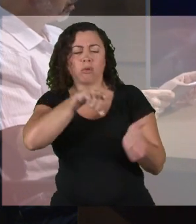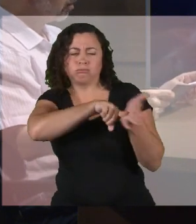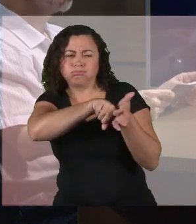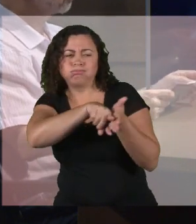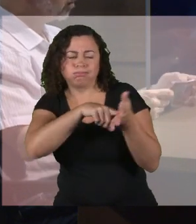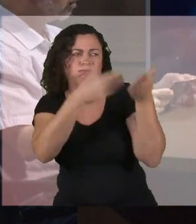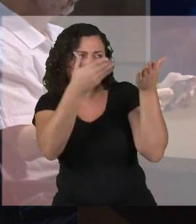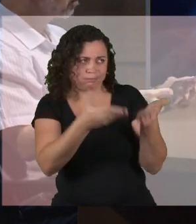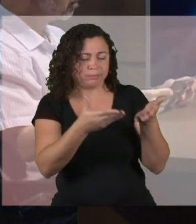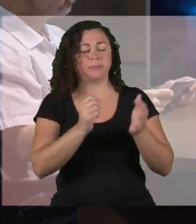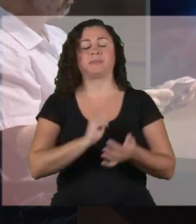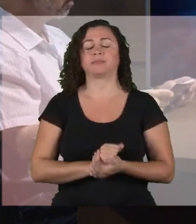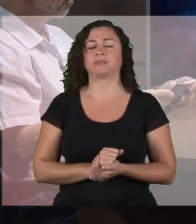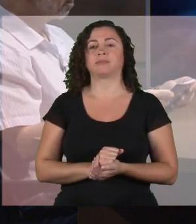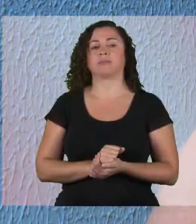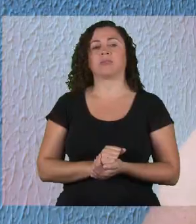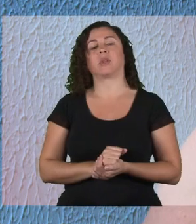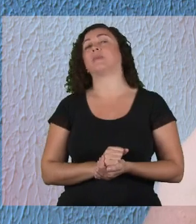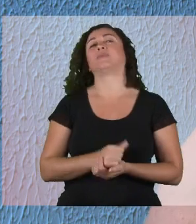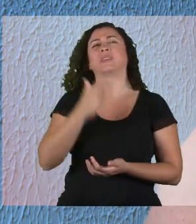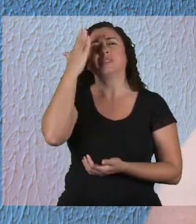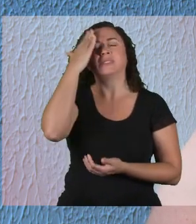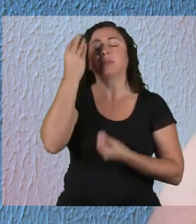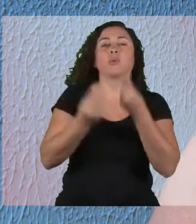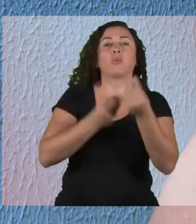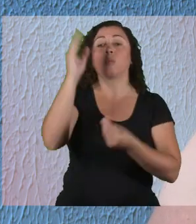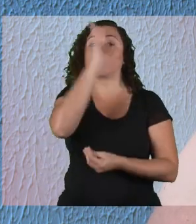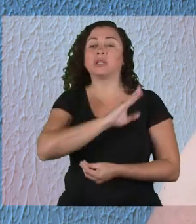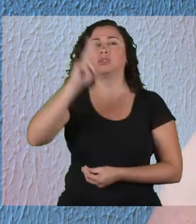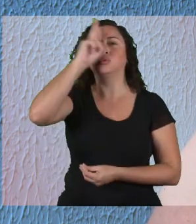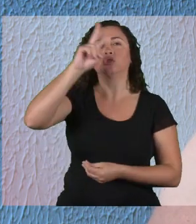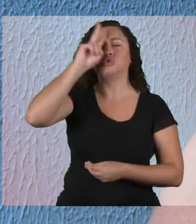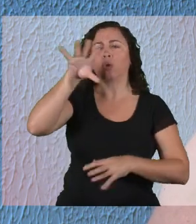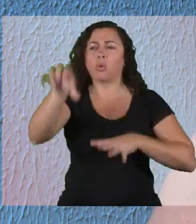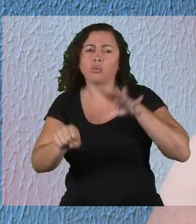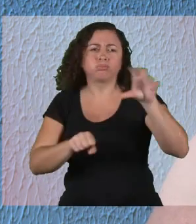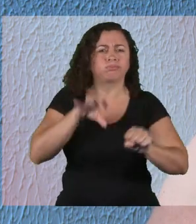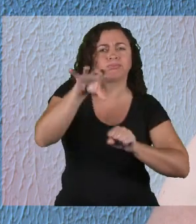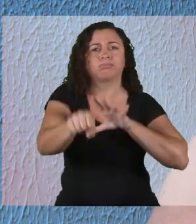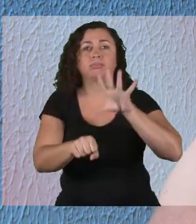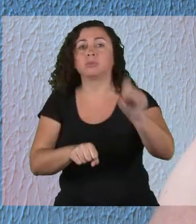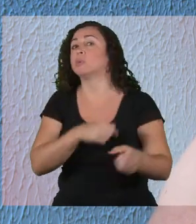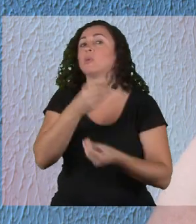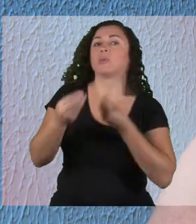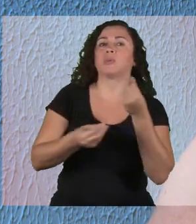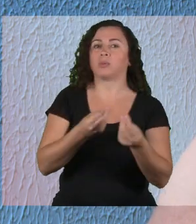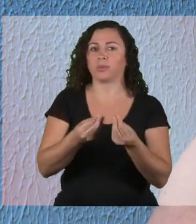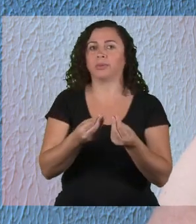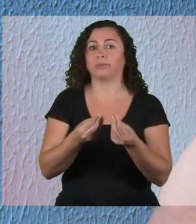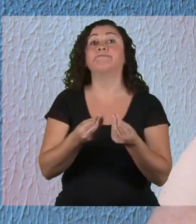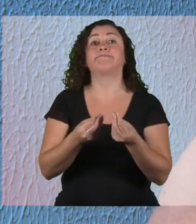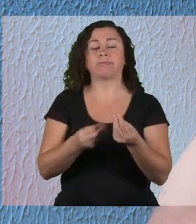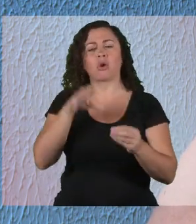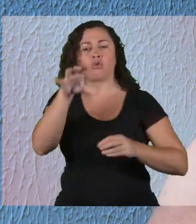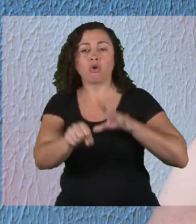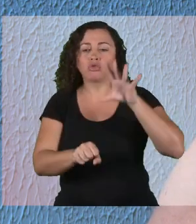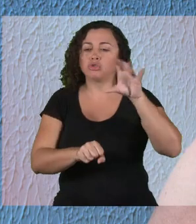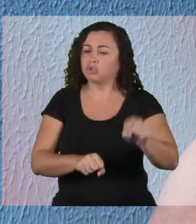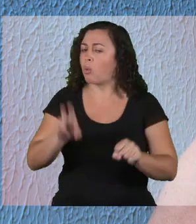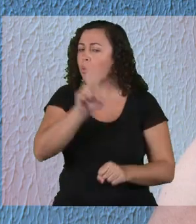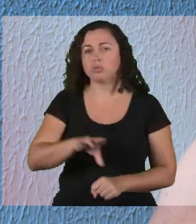historiador, no tributo da nossa história colonizadora. A nossa história colonizadora foi uma história